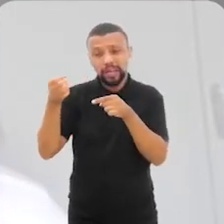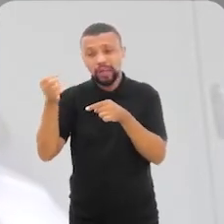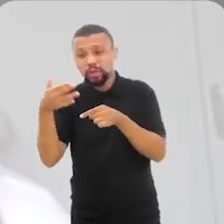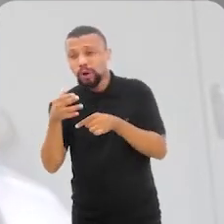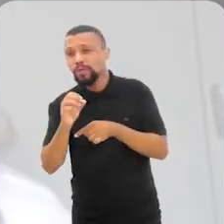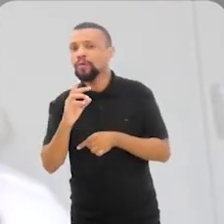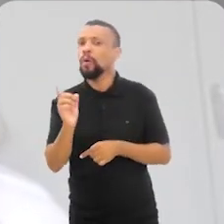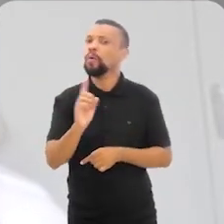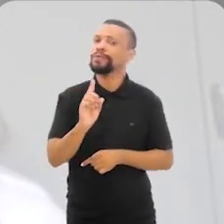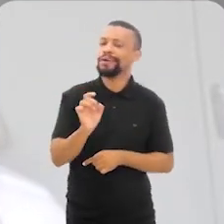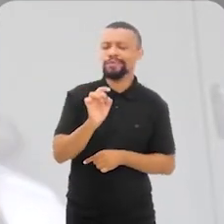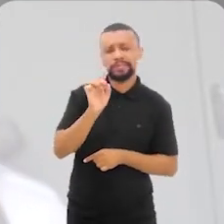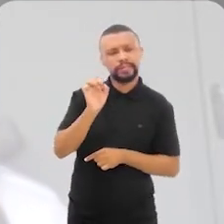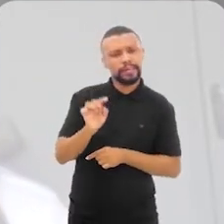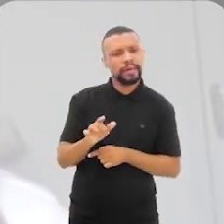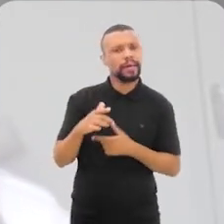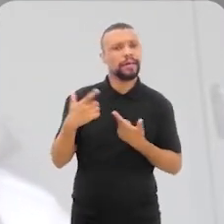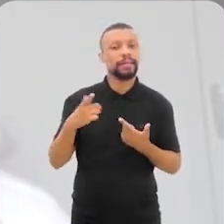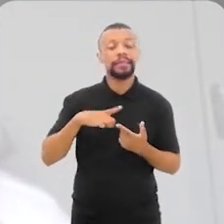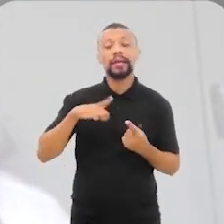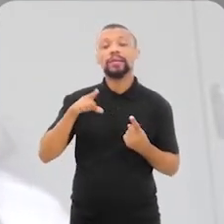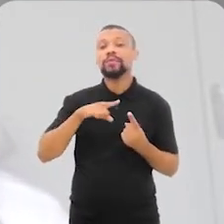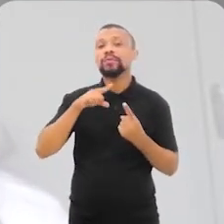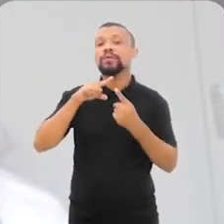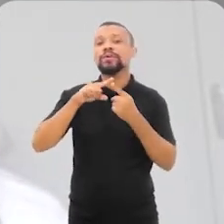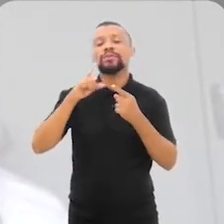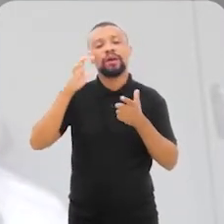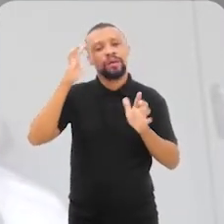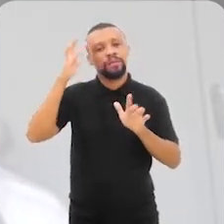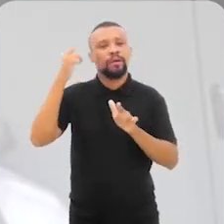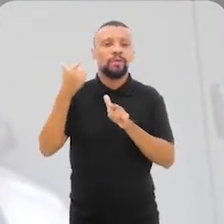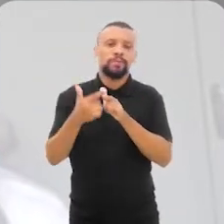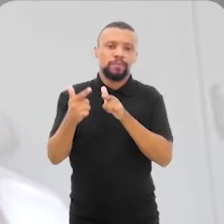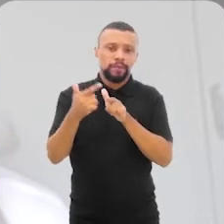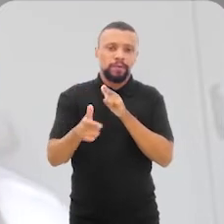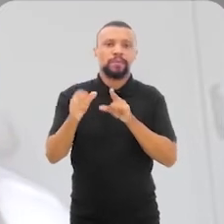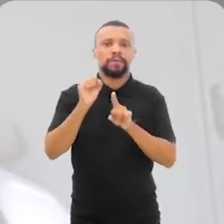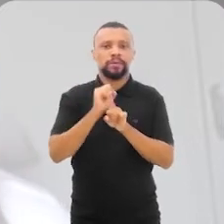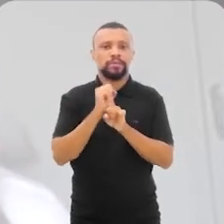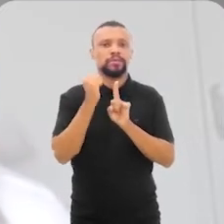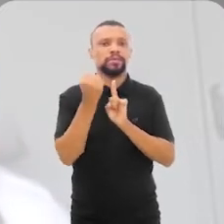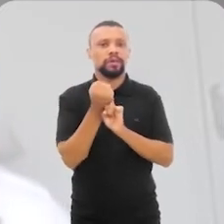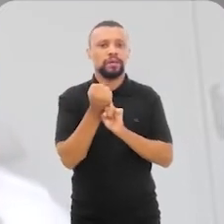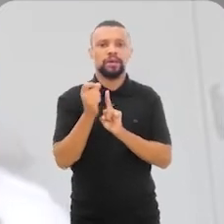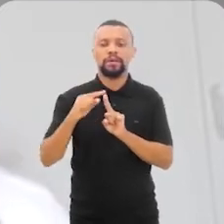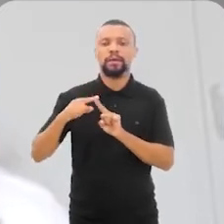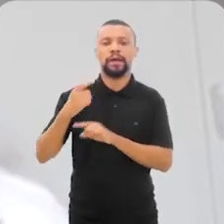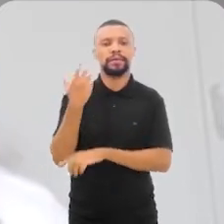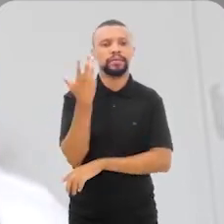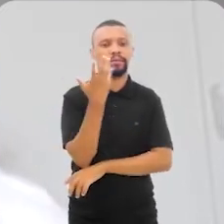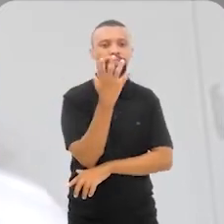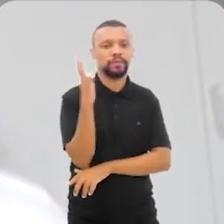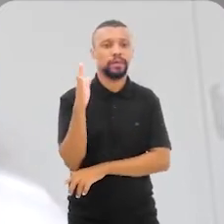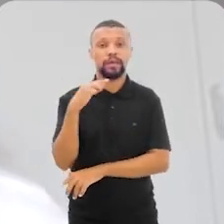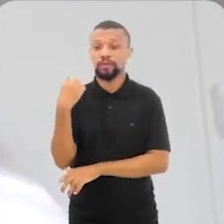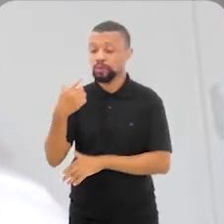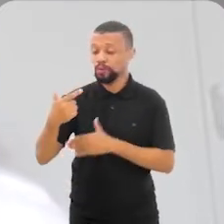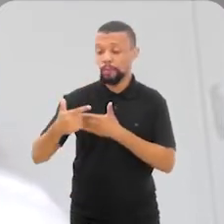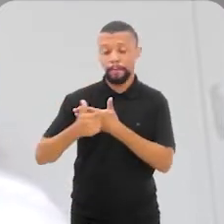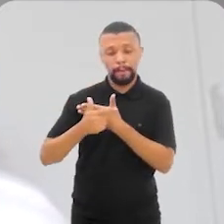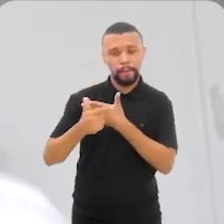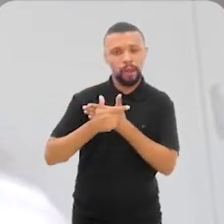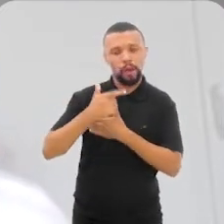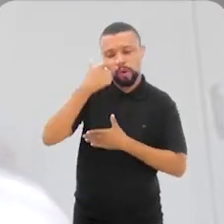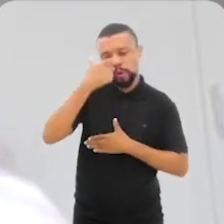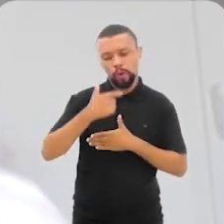mesmo ou não, que tem essa missão de resolver um problema social e ambiental. e também o papel nosso, né? Como